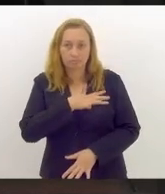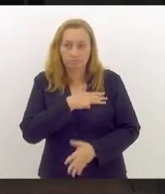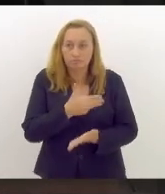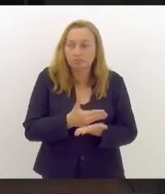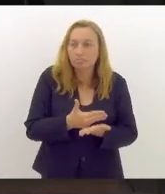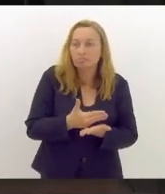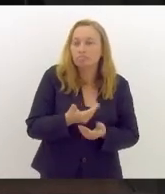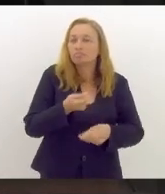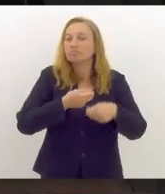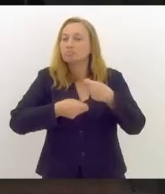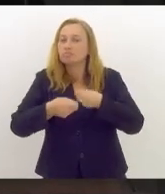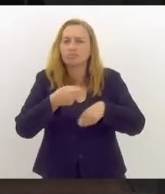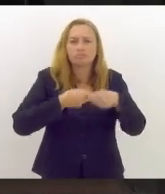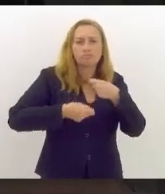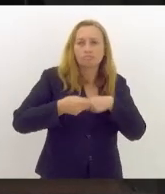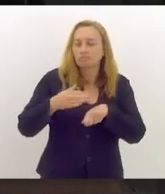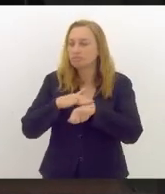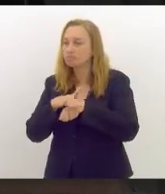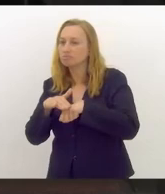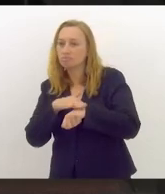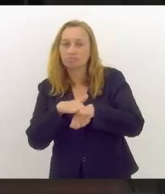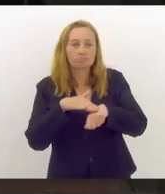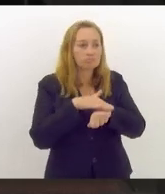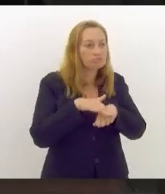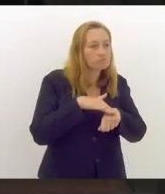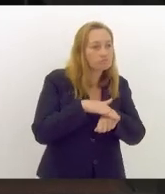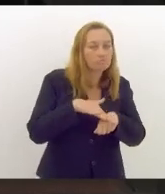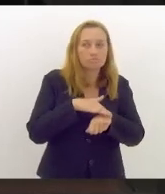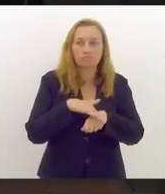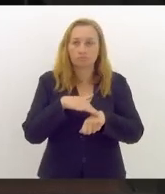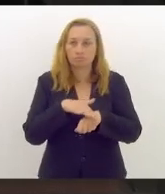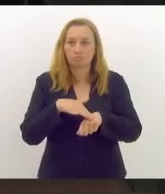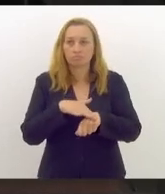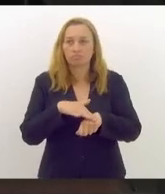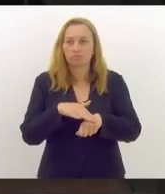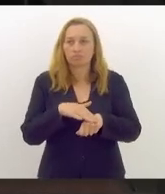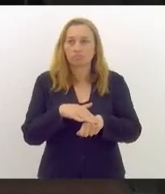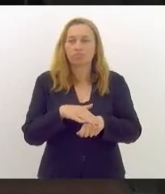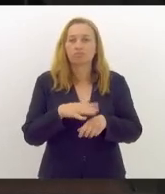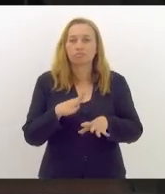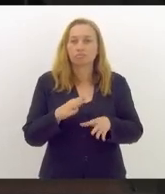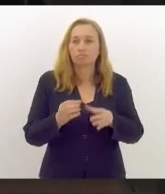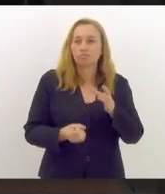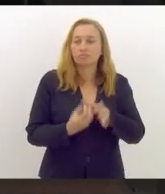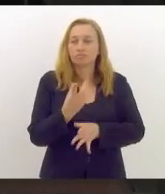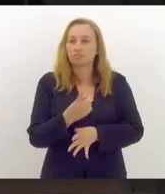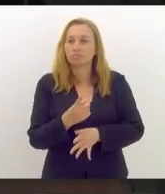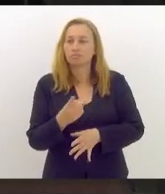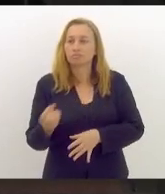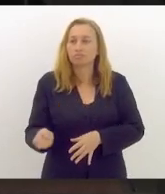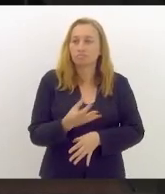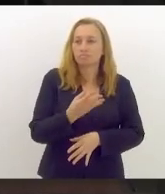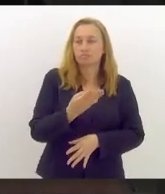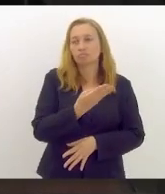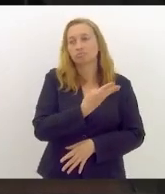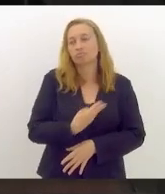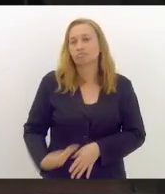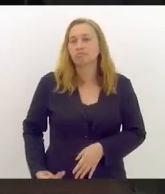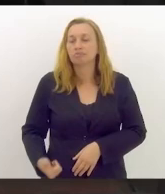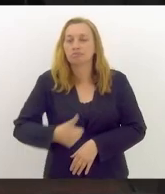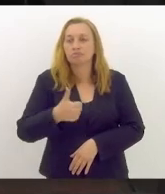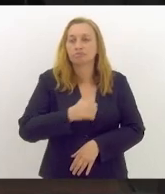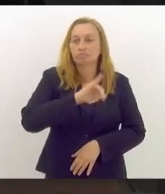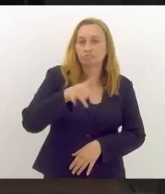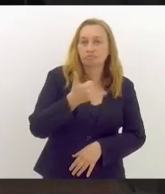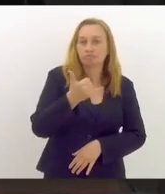negociações, as conversas, as escutas para a composição do seu governo e que, a partir de 1º de janeiro de